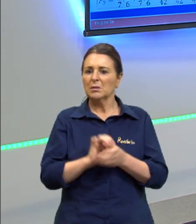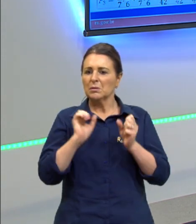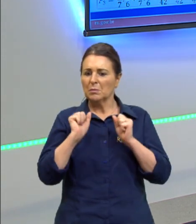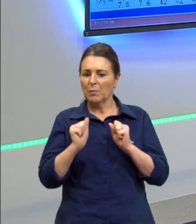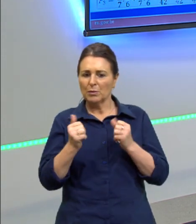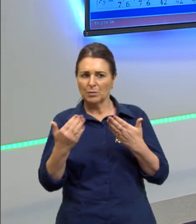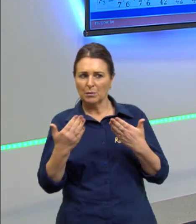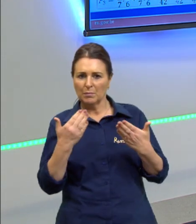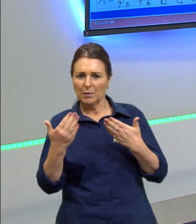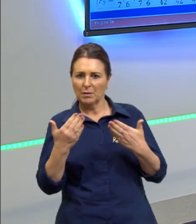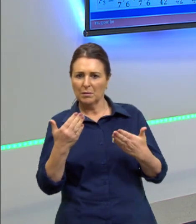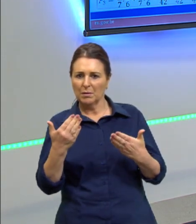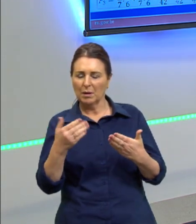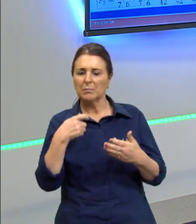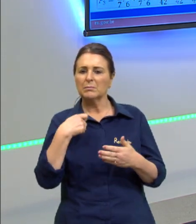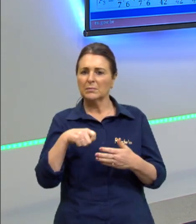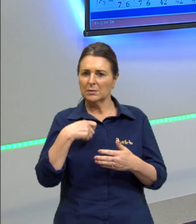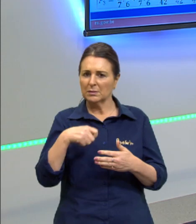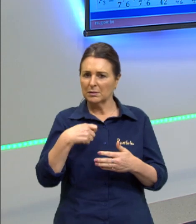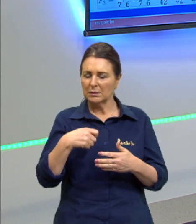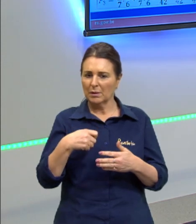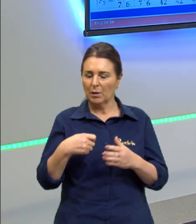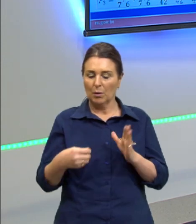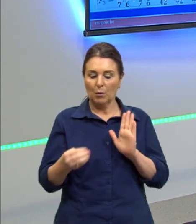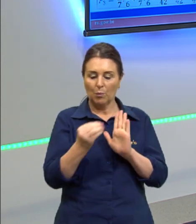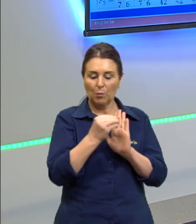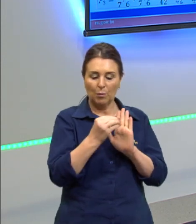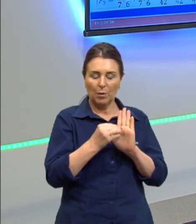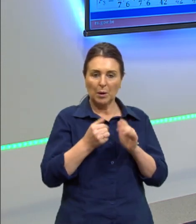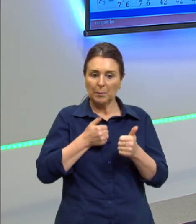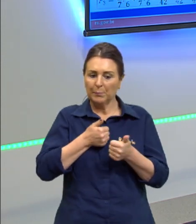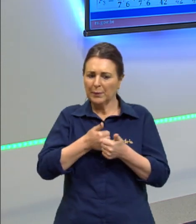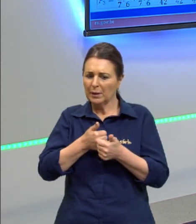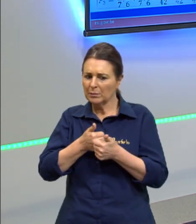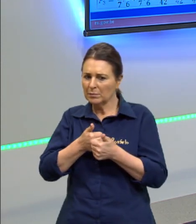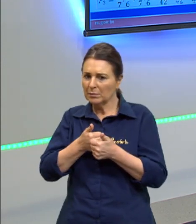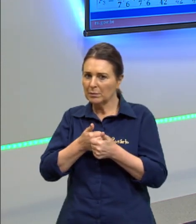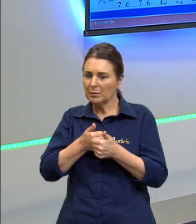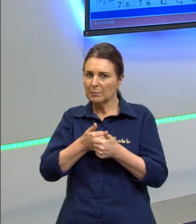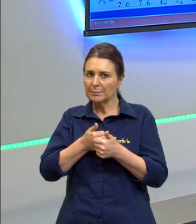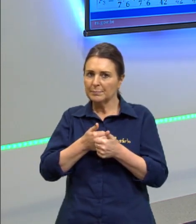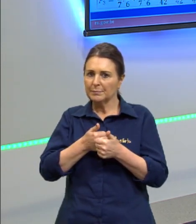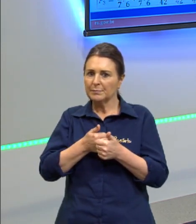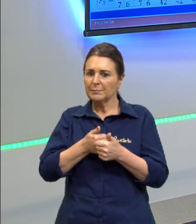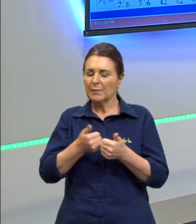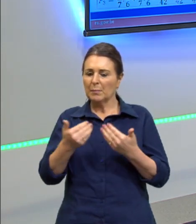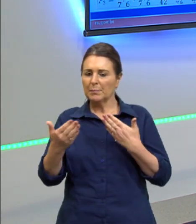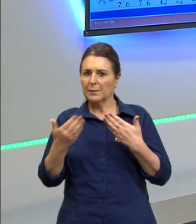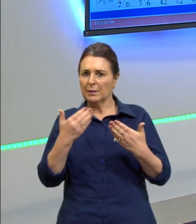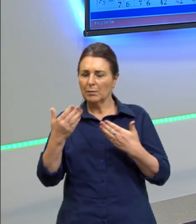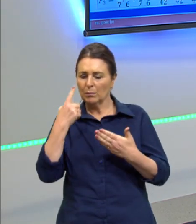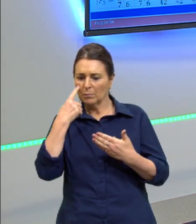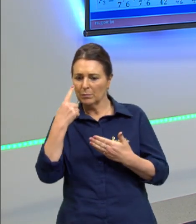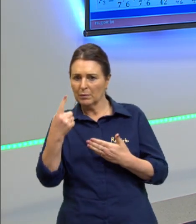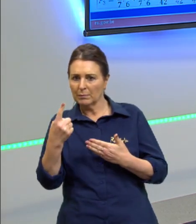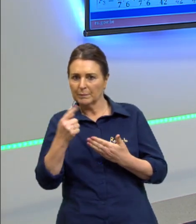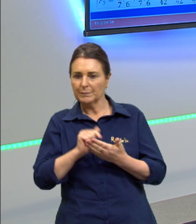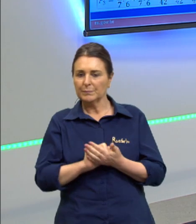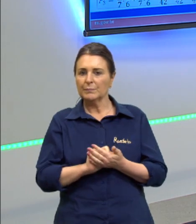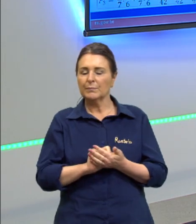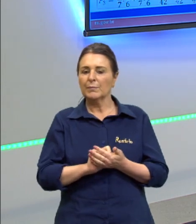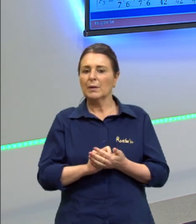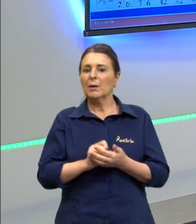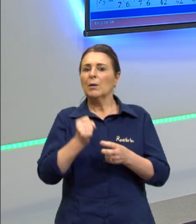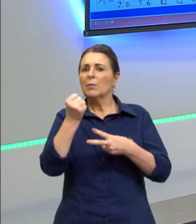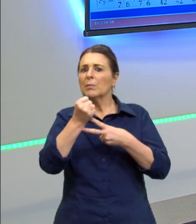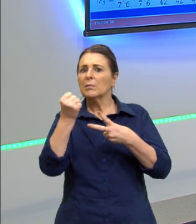comparar a gente precisa colocar perto foi o eu fiz coloquei perto aqui para nós podermos enxergar então quais são as